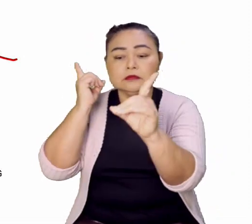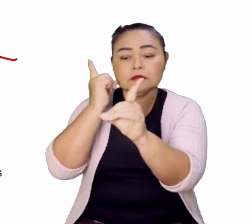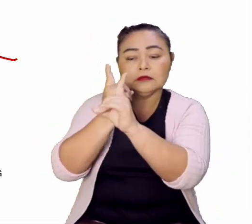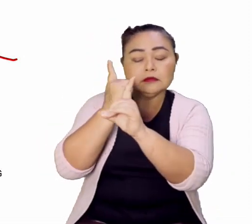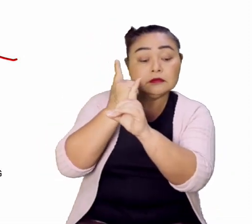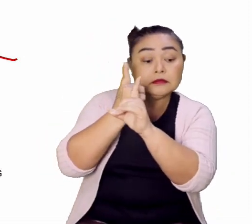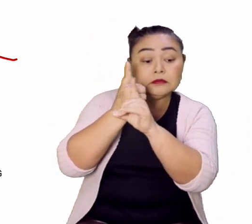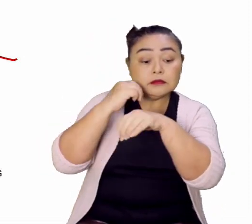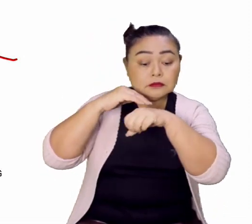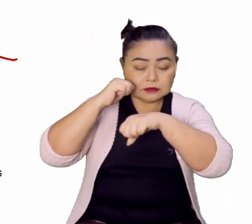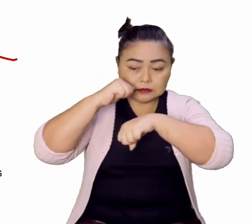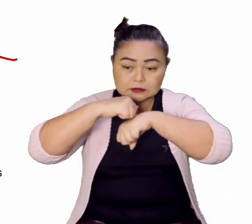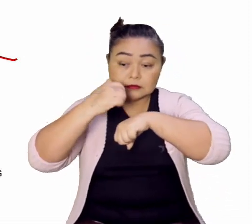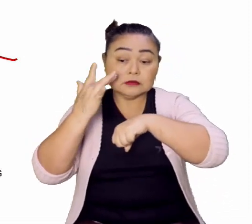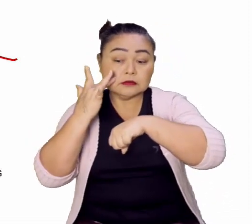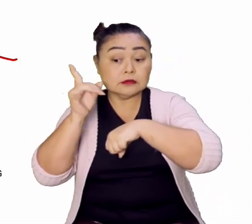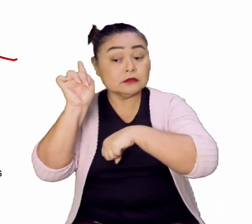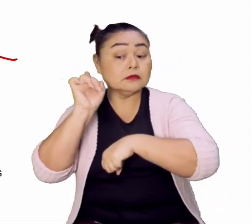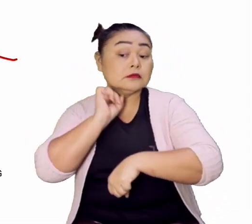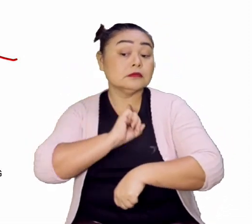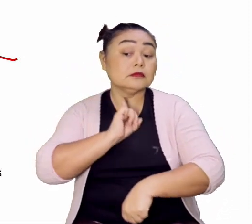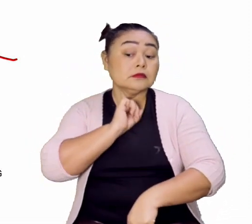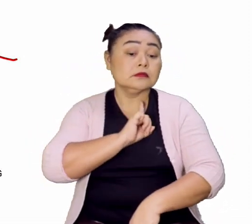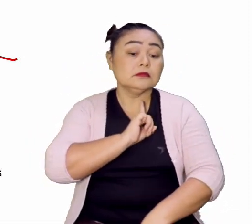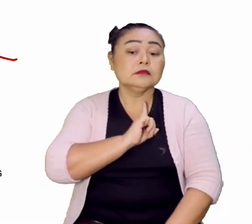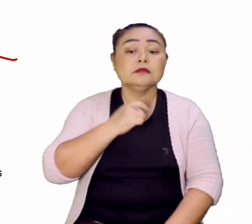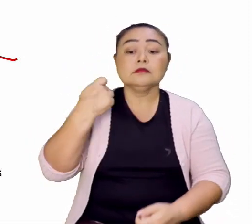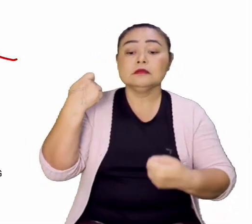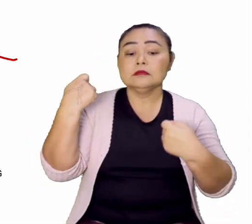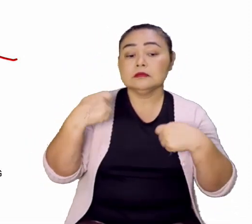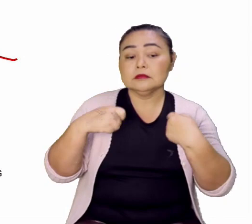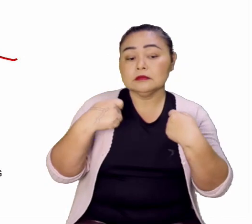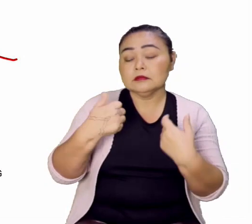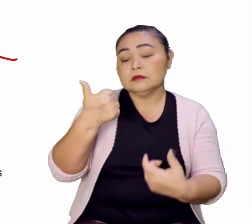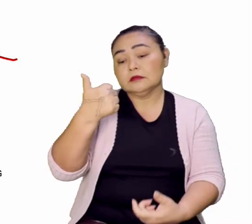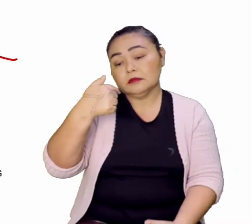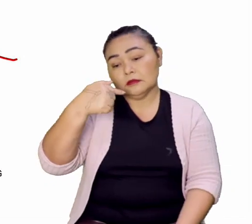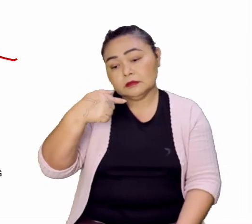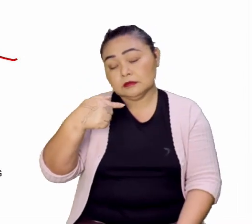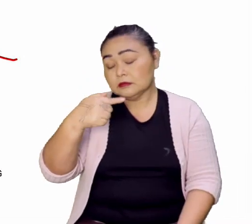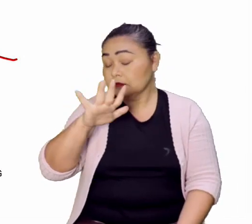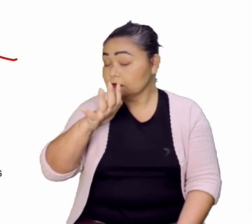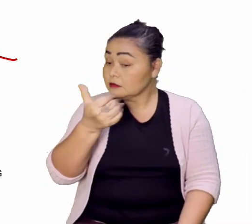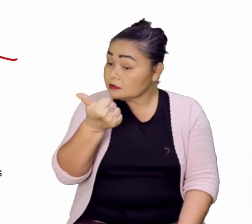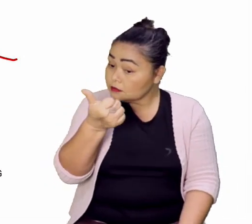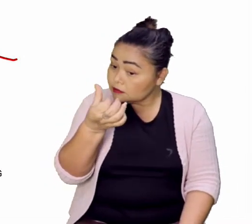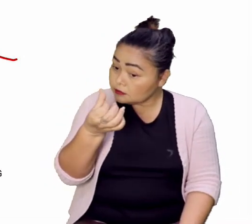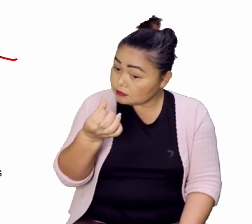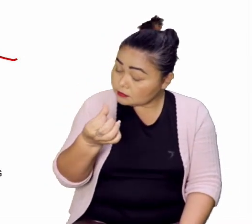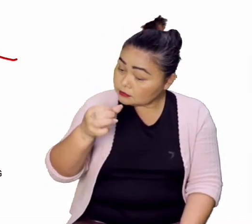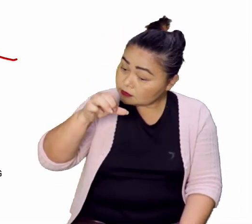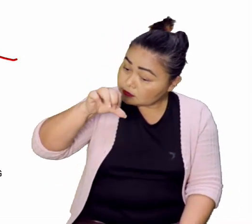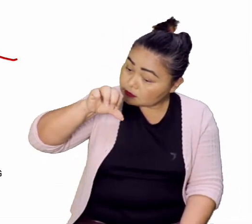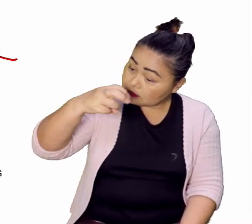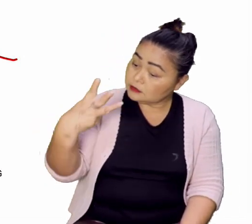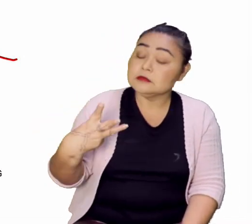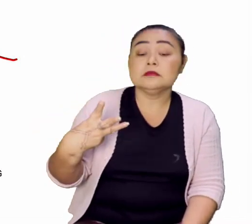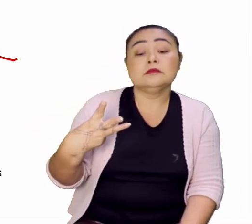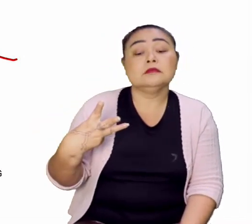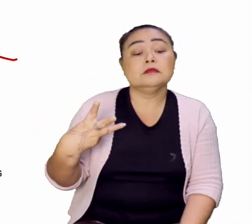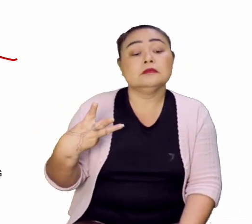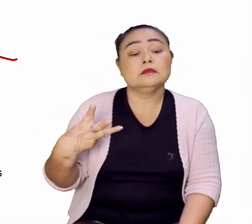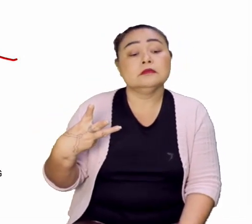jazidas de ouro em Minas Gerais, precisamente em 1693 a